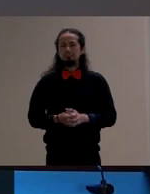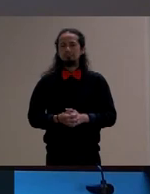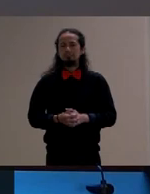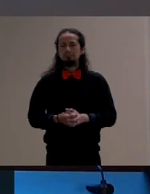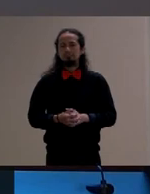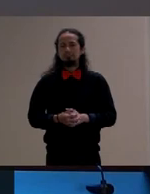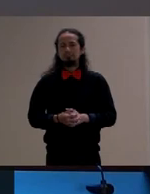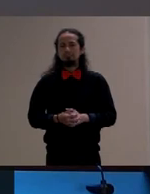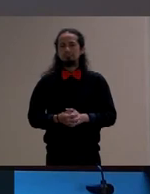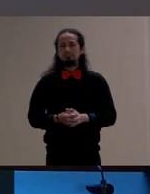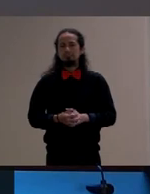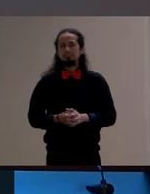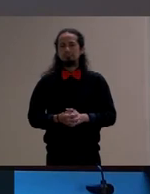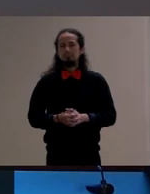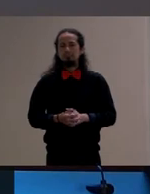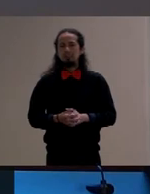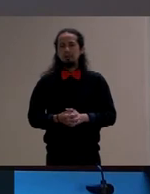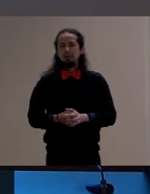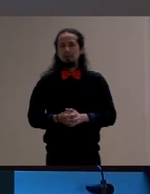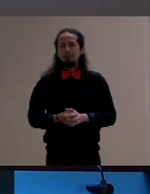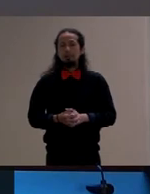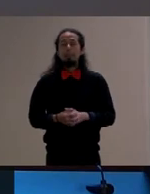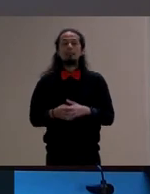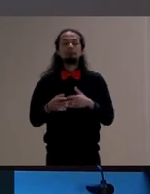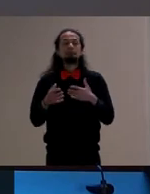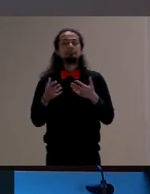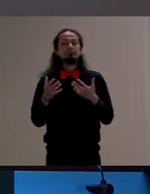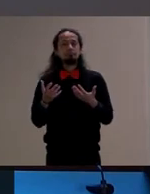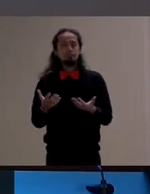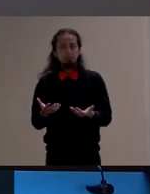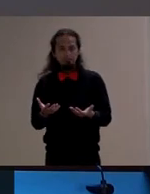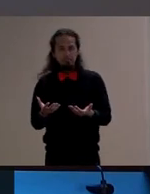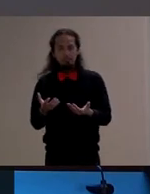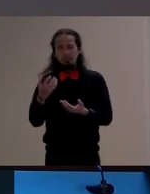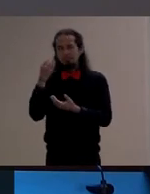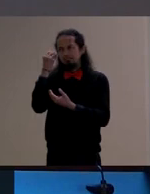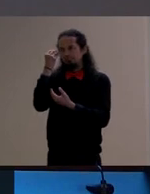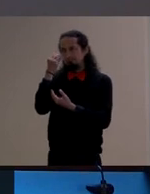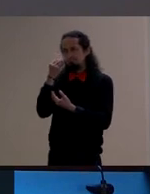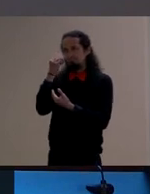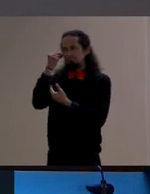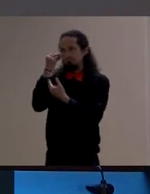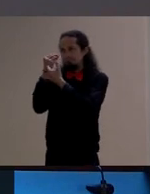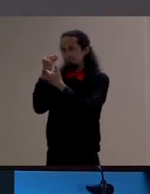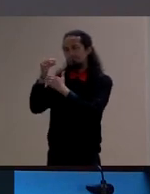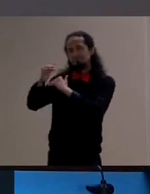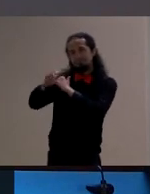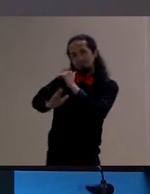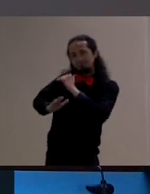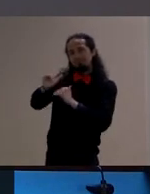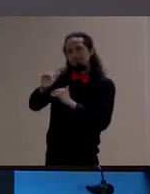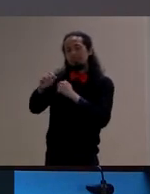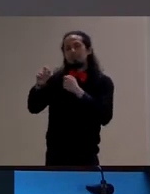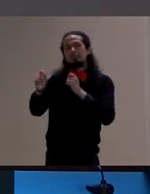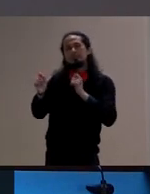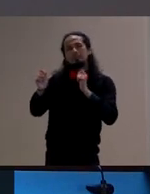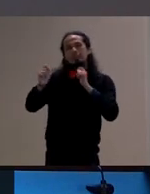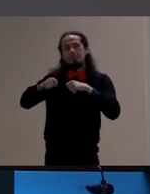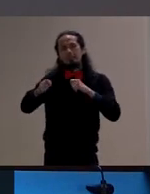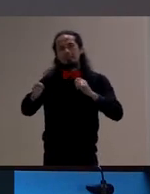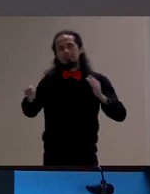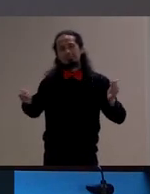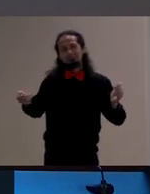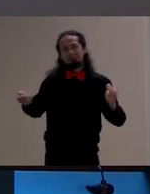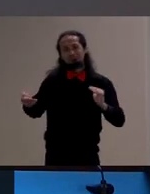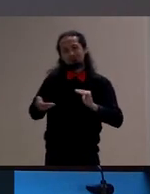e essa realização da experiência exige essa temporalidade diferenciada